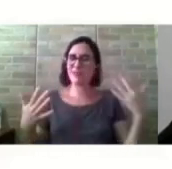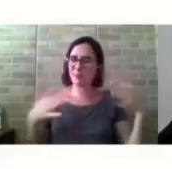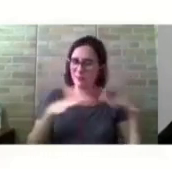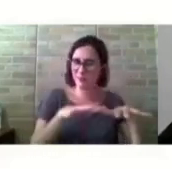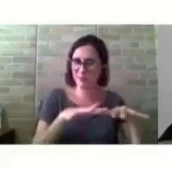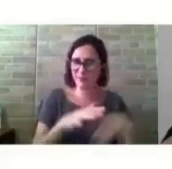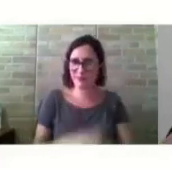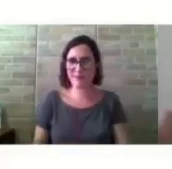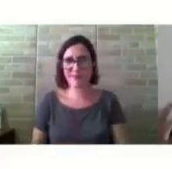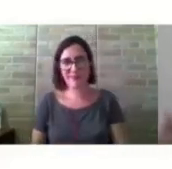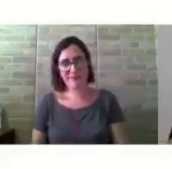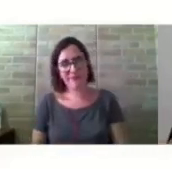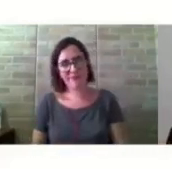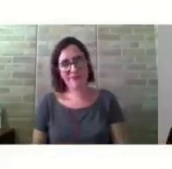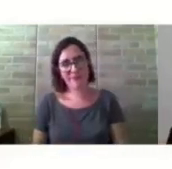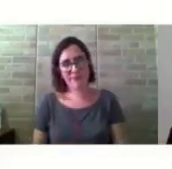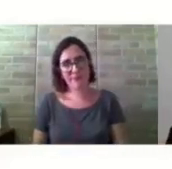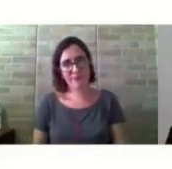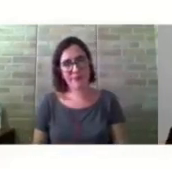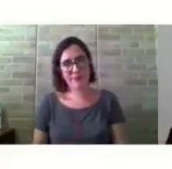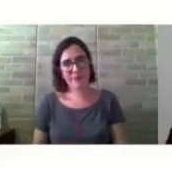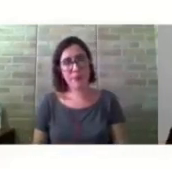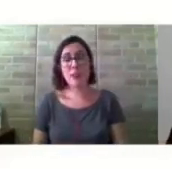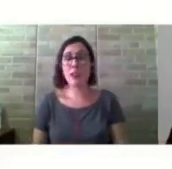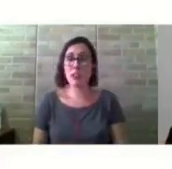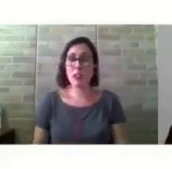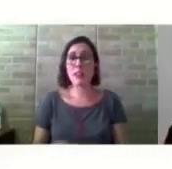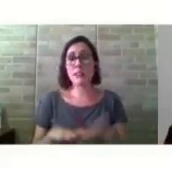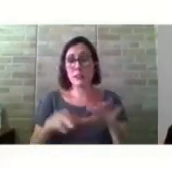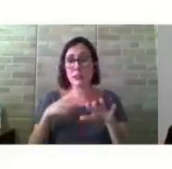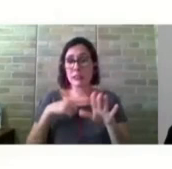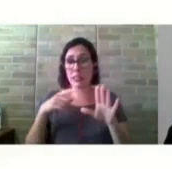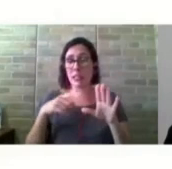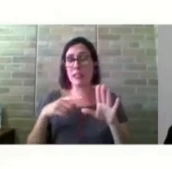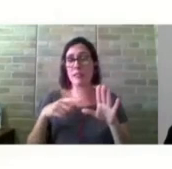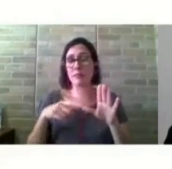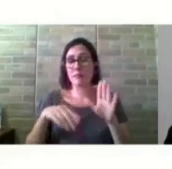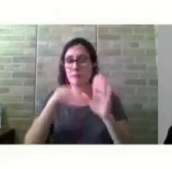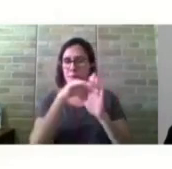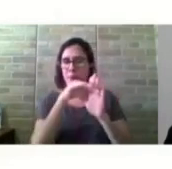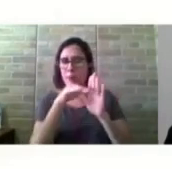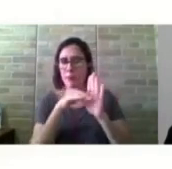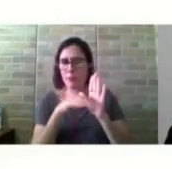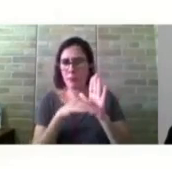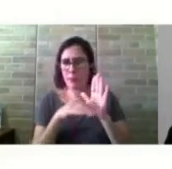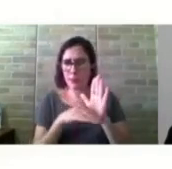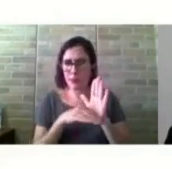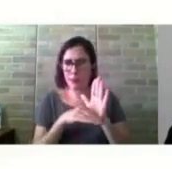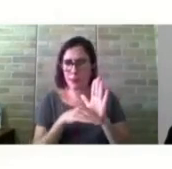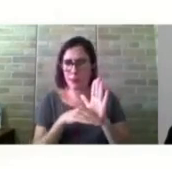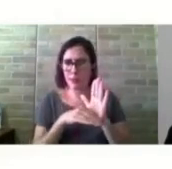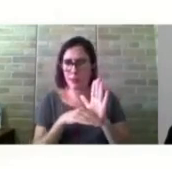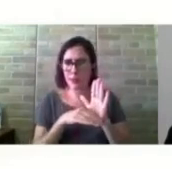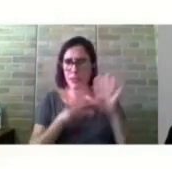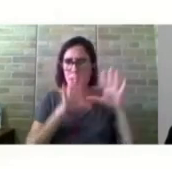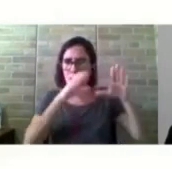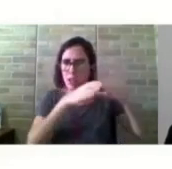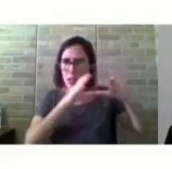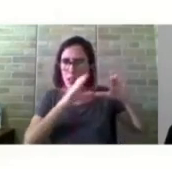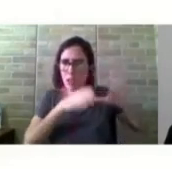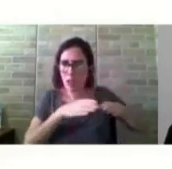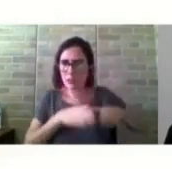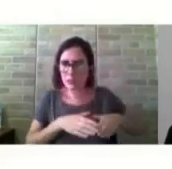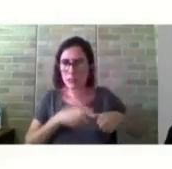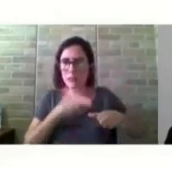Embora a classificação, segundo o Bercht 2017, a classificação da tecnologia assistiva englobe